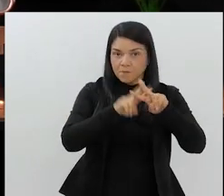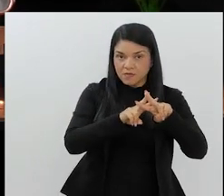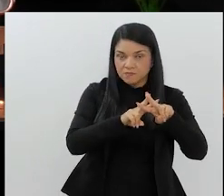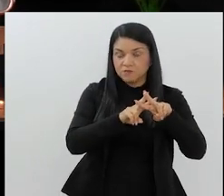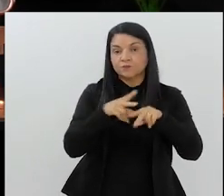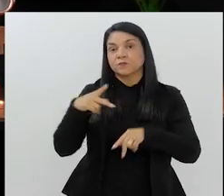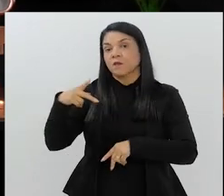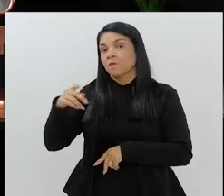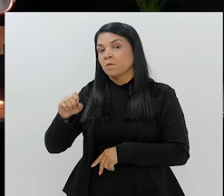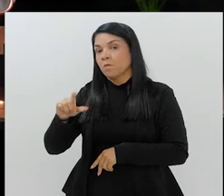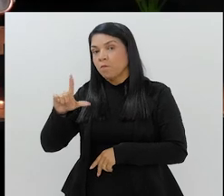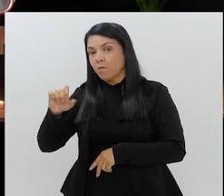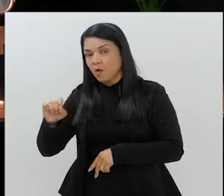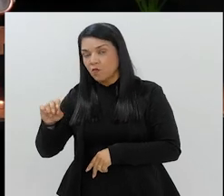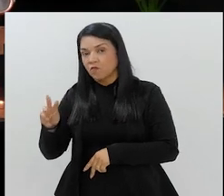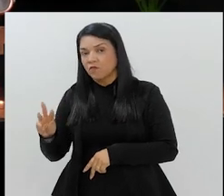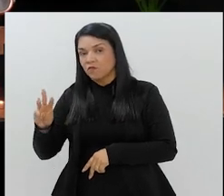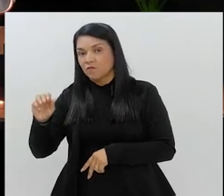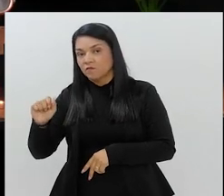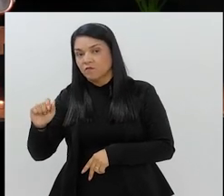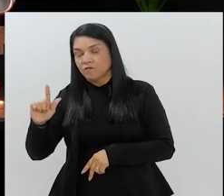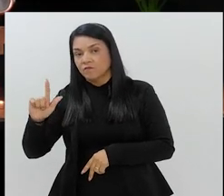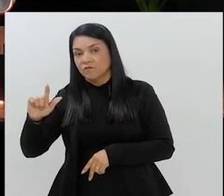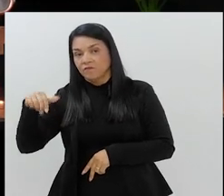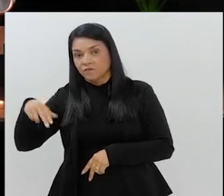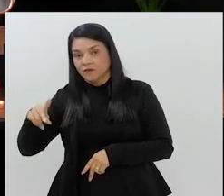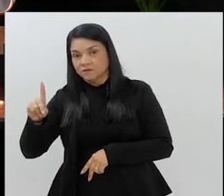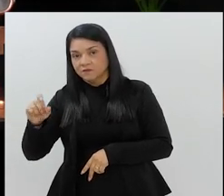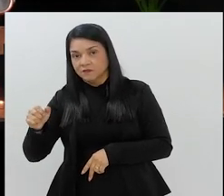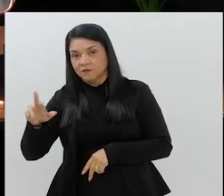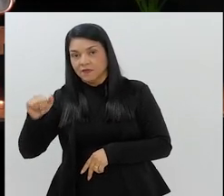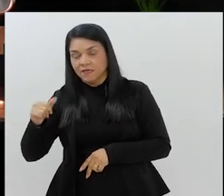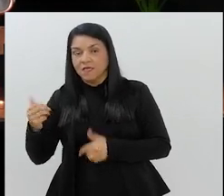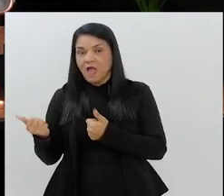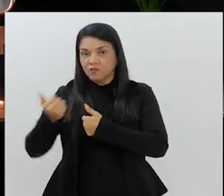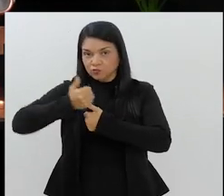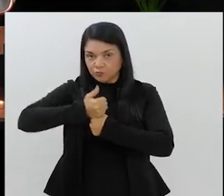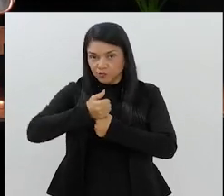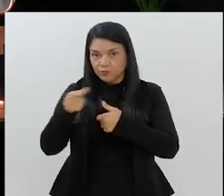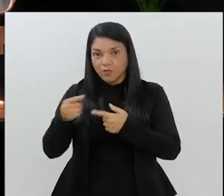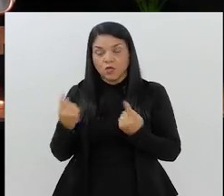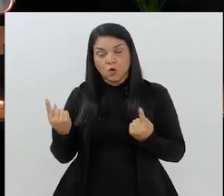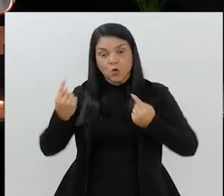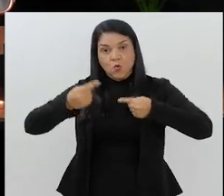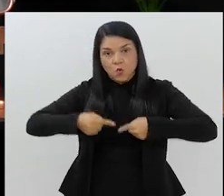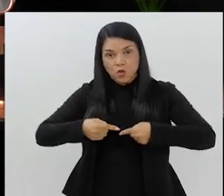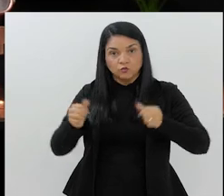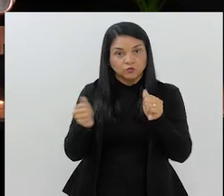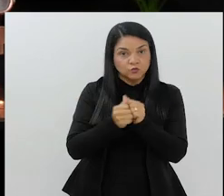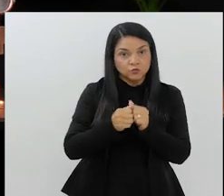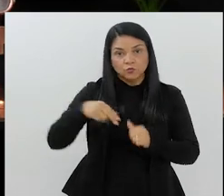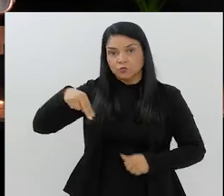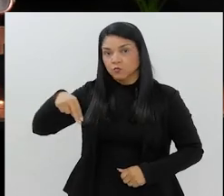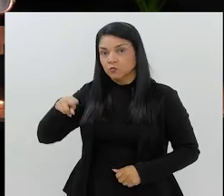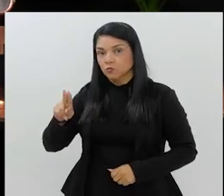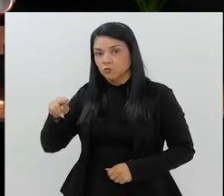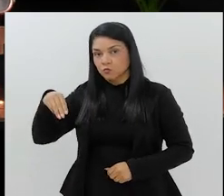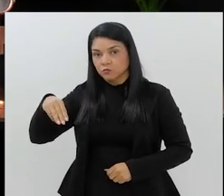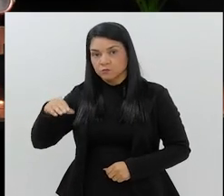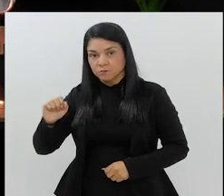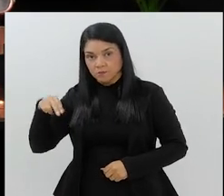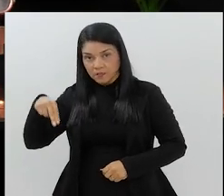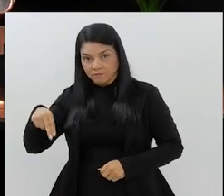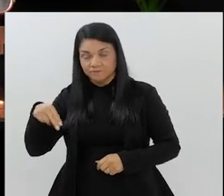foi preso. O Paulo Vanderlei, como vice, assumiu. Então, ali já está o mandato dele. Por quê? Porque ele concorreu com o Nuzman na